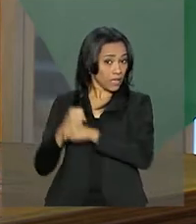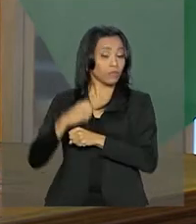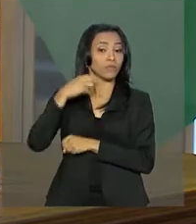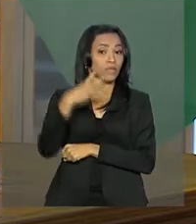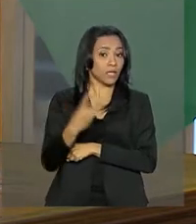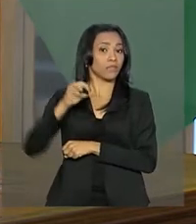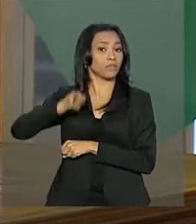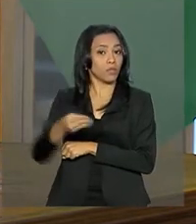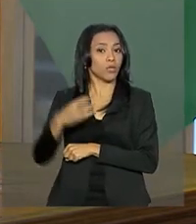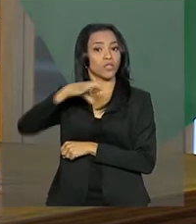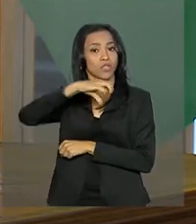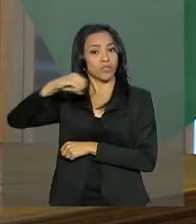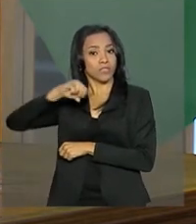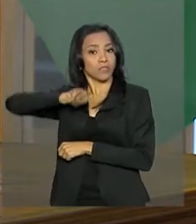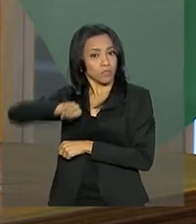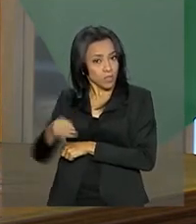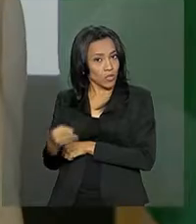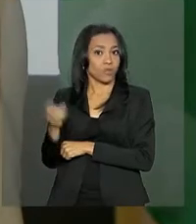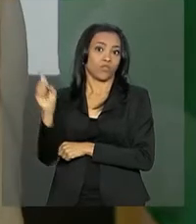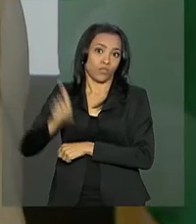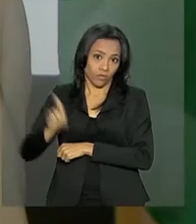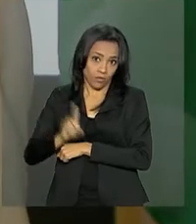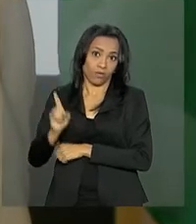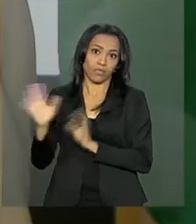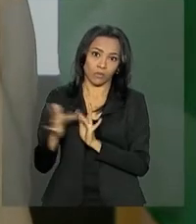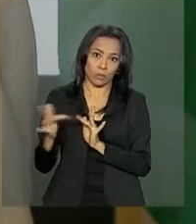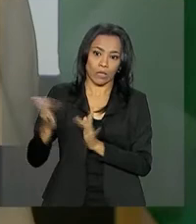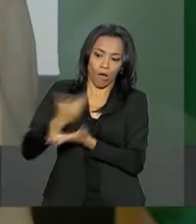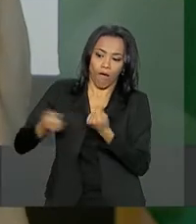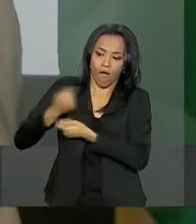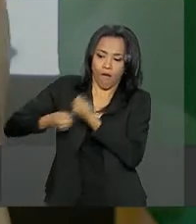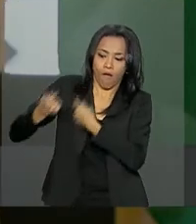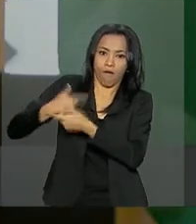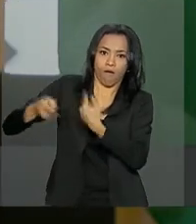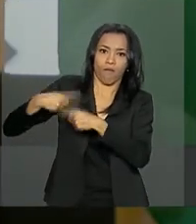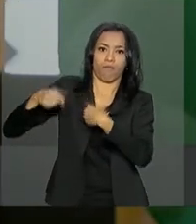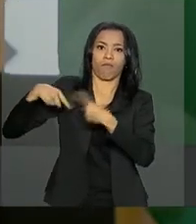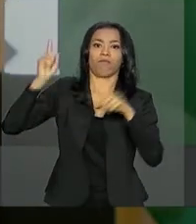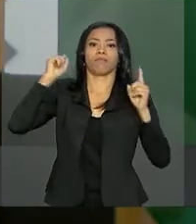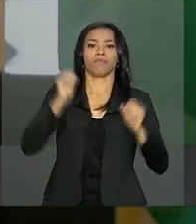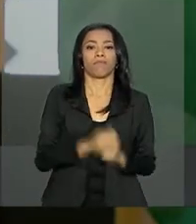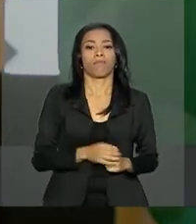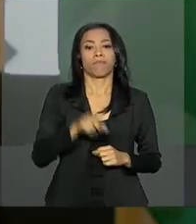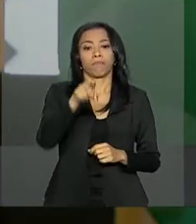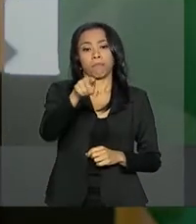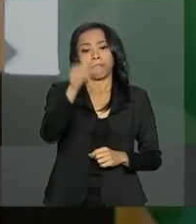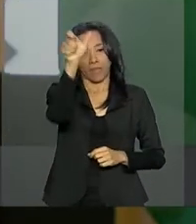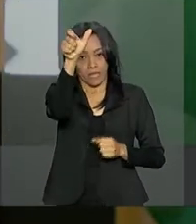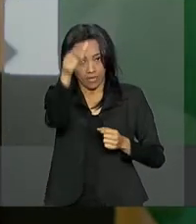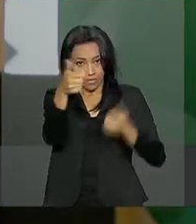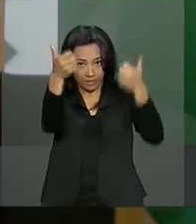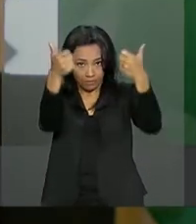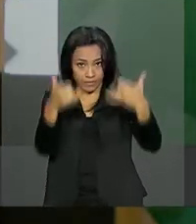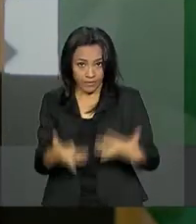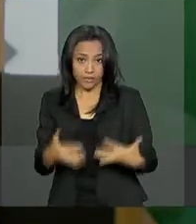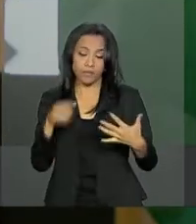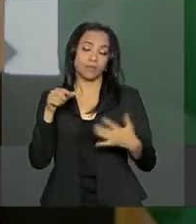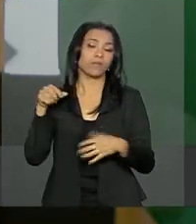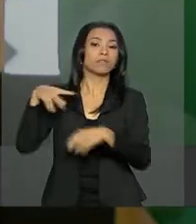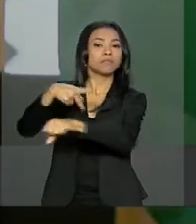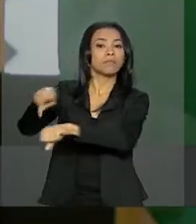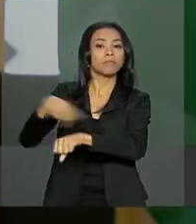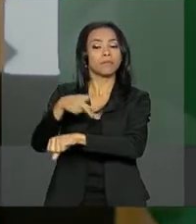bilhões e 900 milhões de dólares. Um país inserido no contexto de uma organização